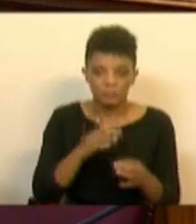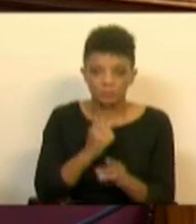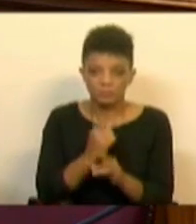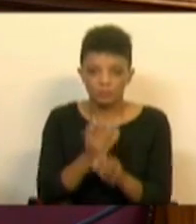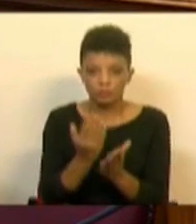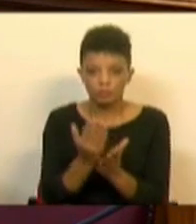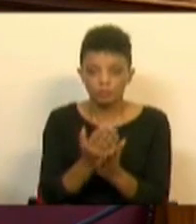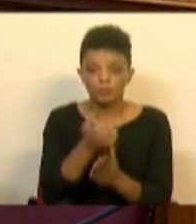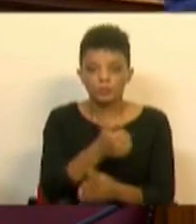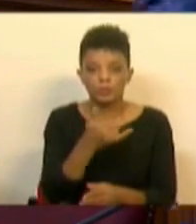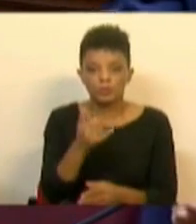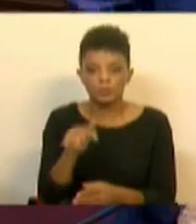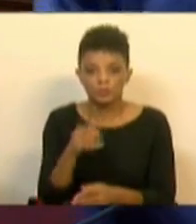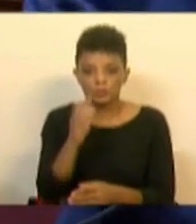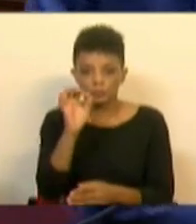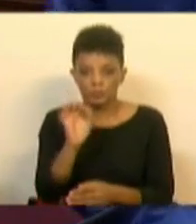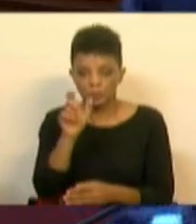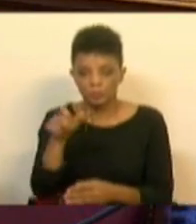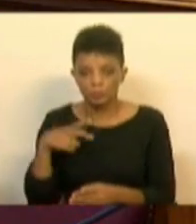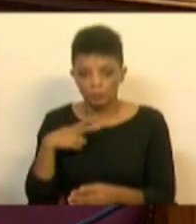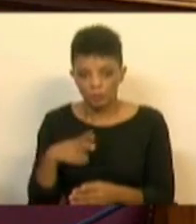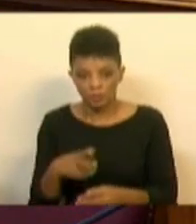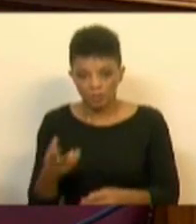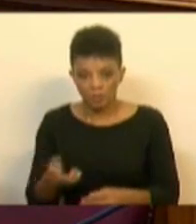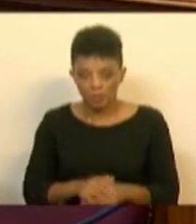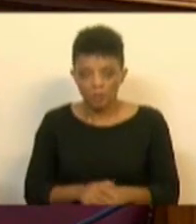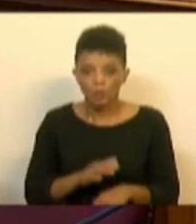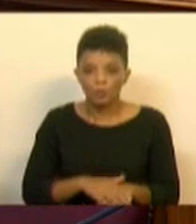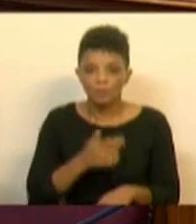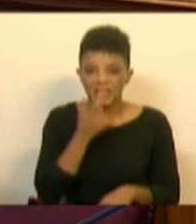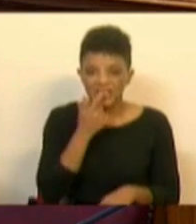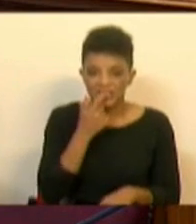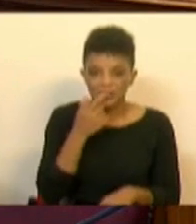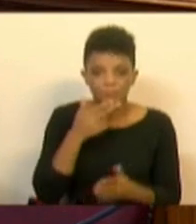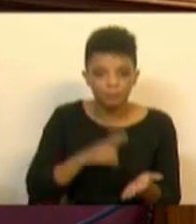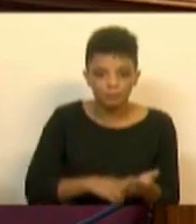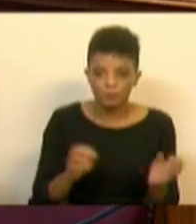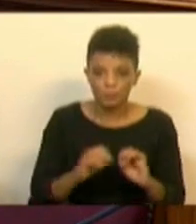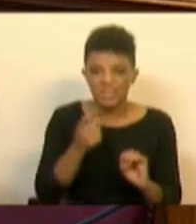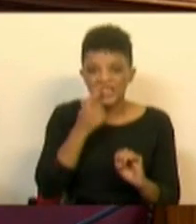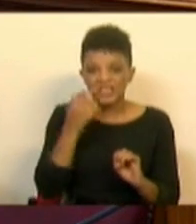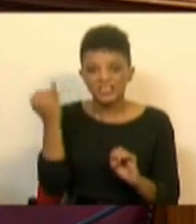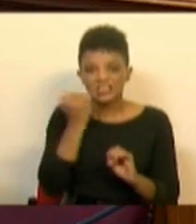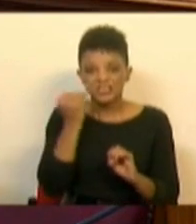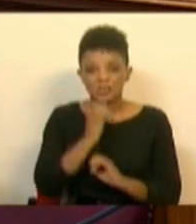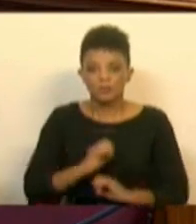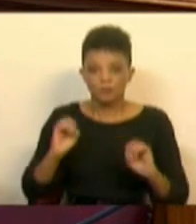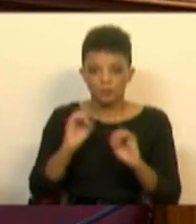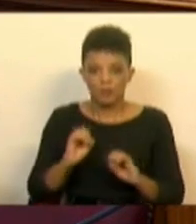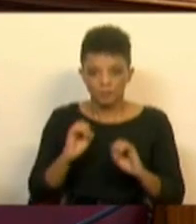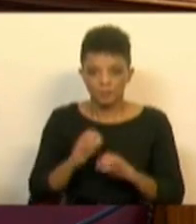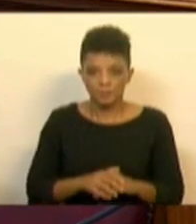mesmo estudo, 52,6% dos portugueses com falta de dentes naturais não têm dentes de substituição.